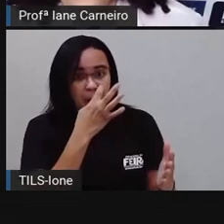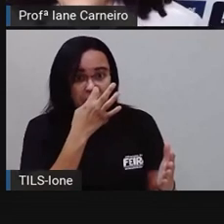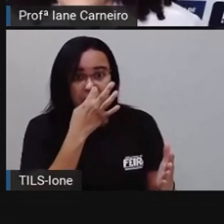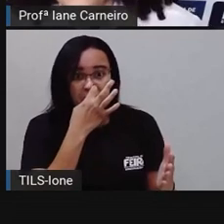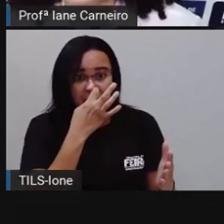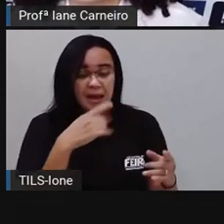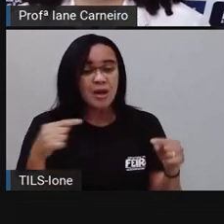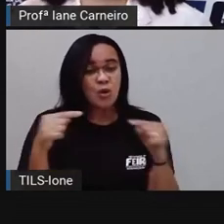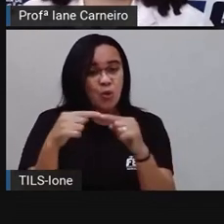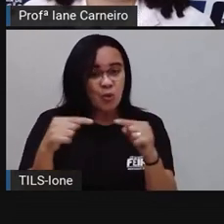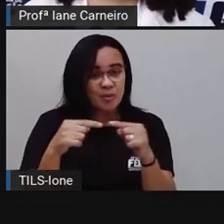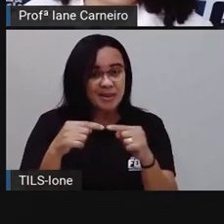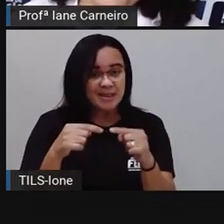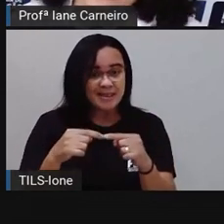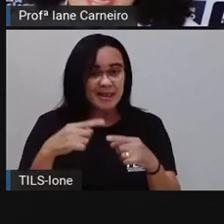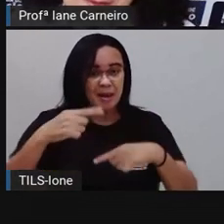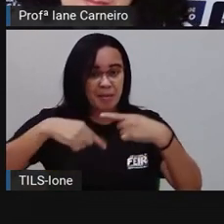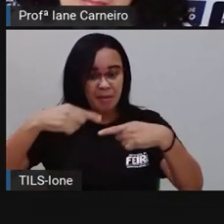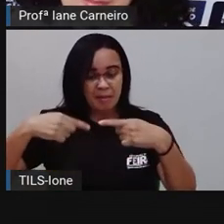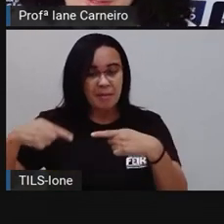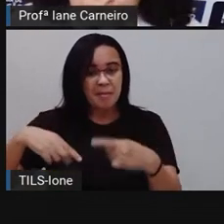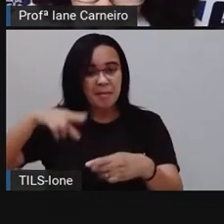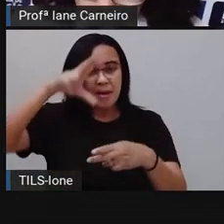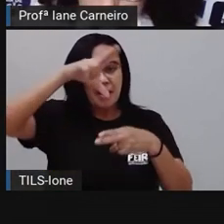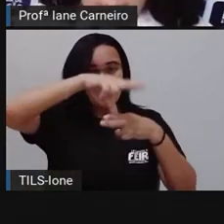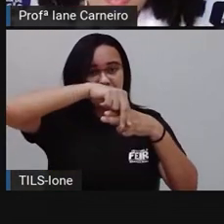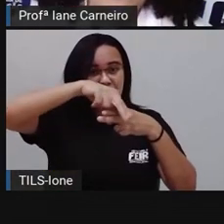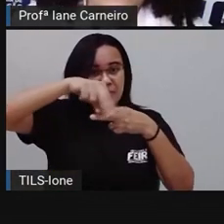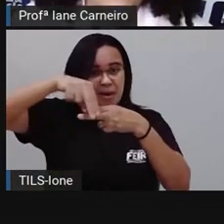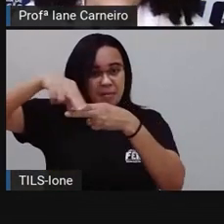corda, né? São pendurados em um varal, tá bom?